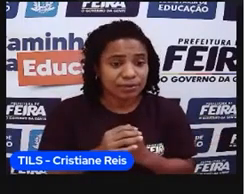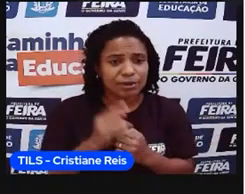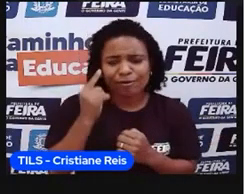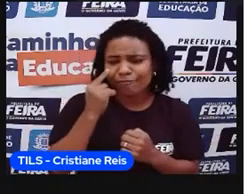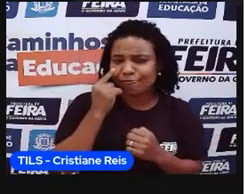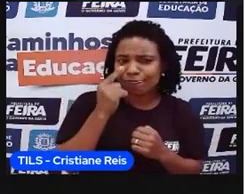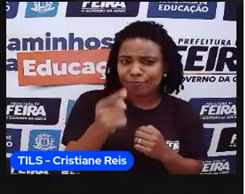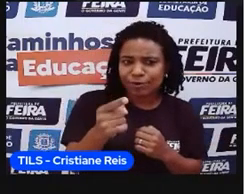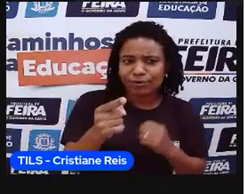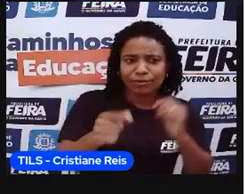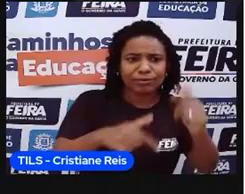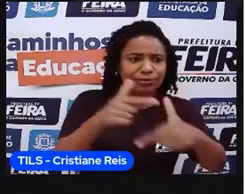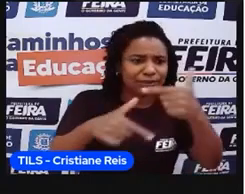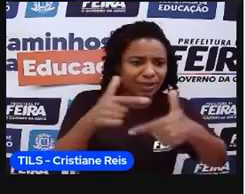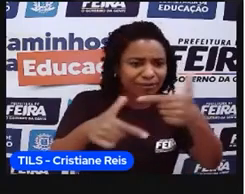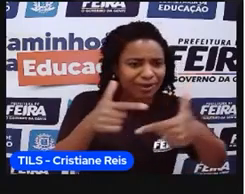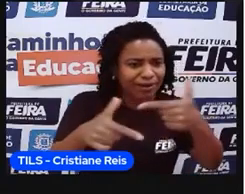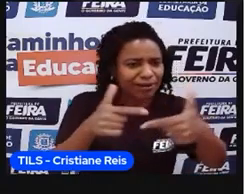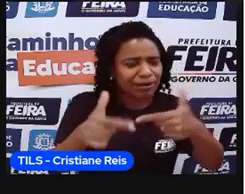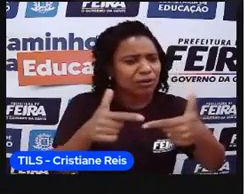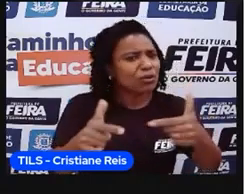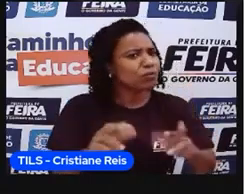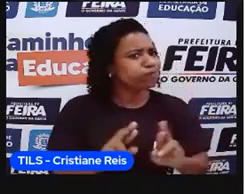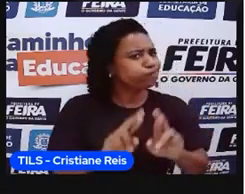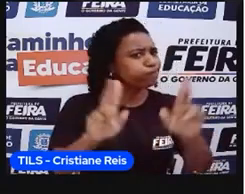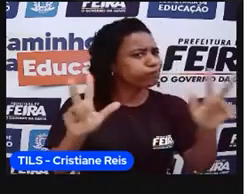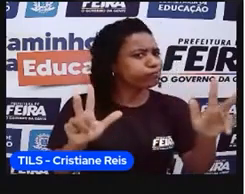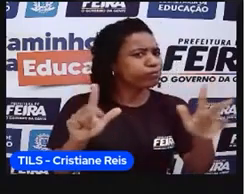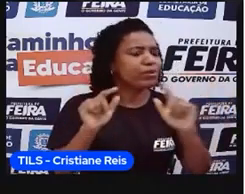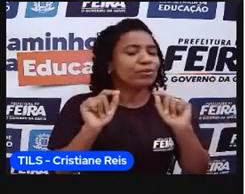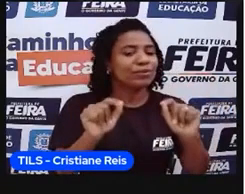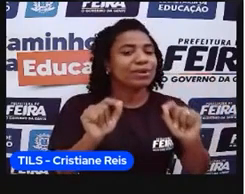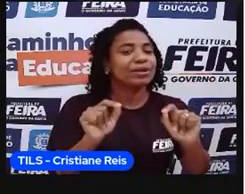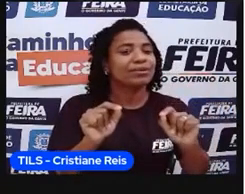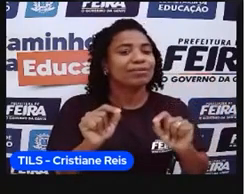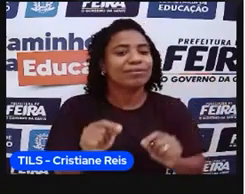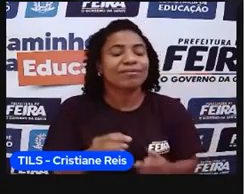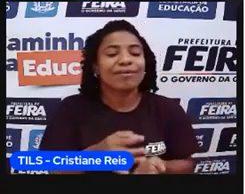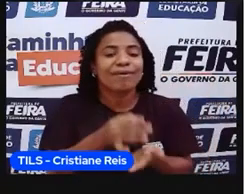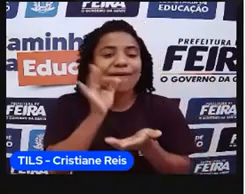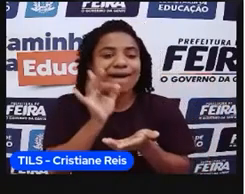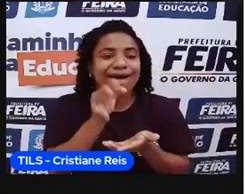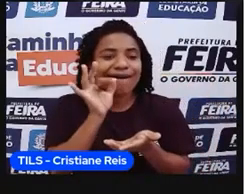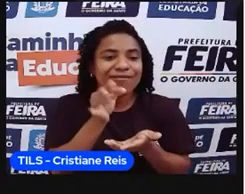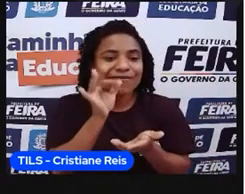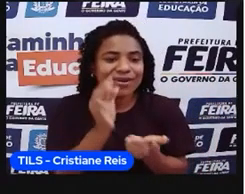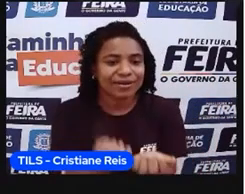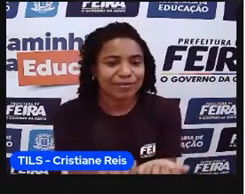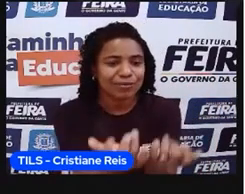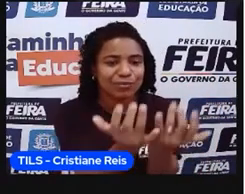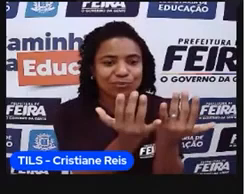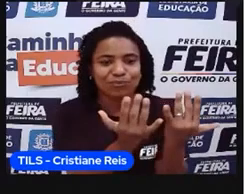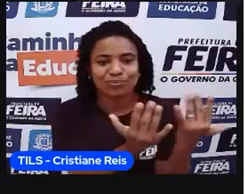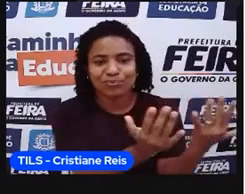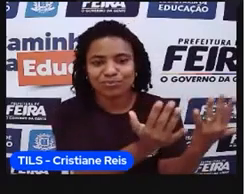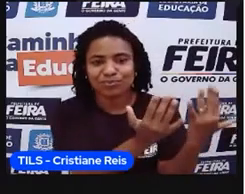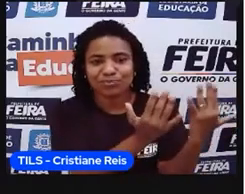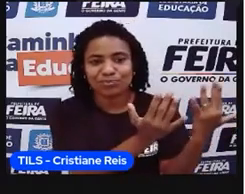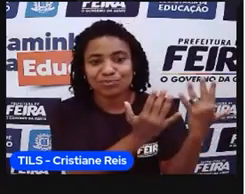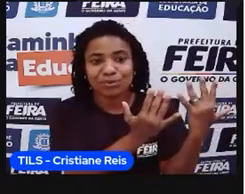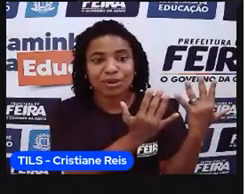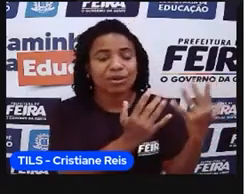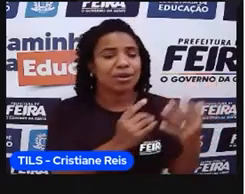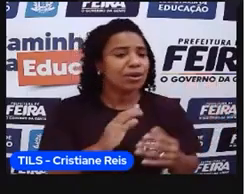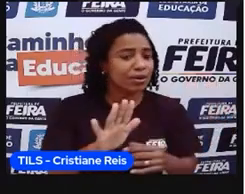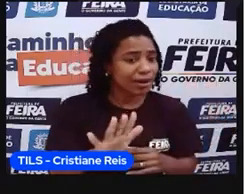das outras atividades até agora é que a atividade do café gerou uma acumulação de capitais aqui, porque